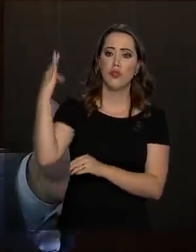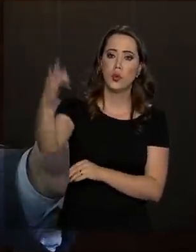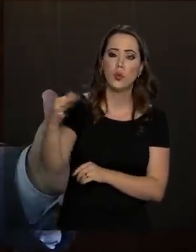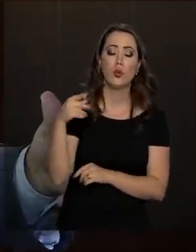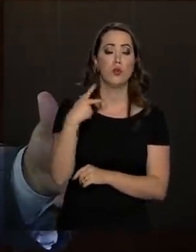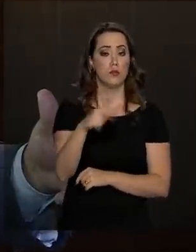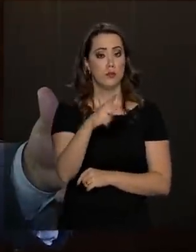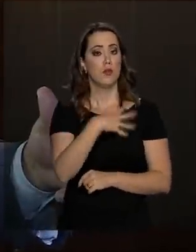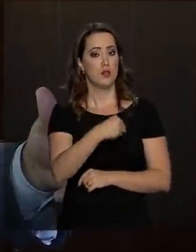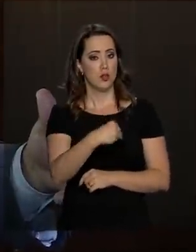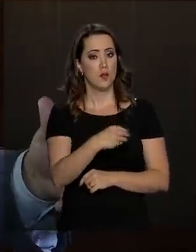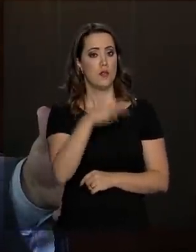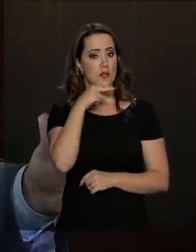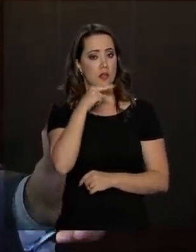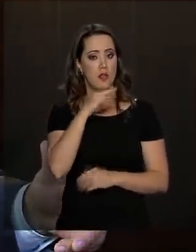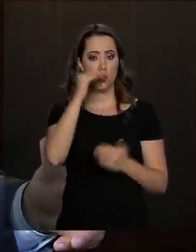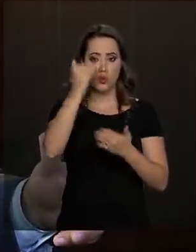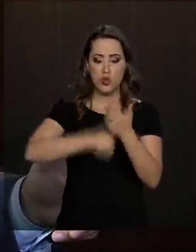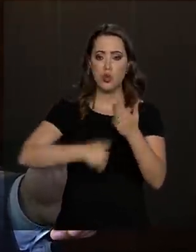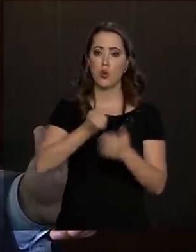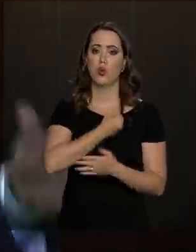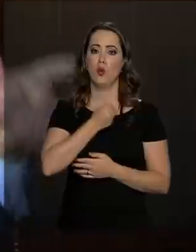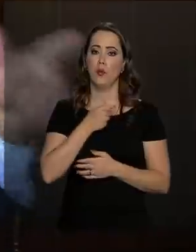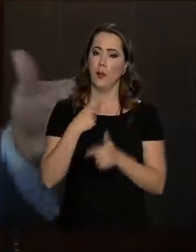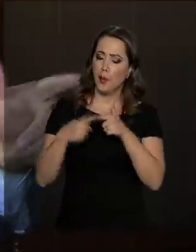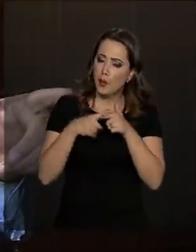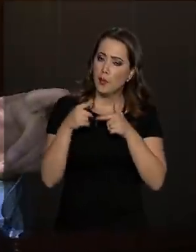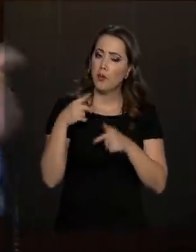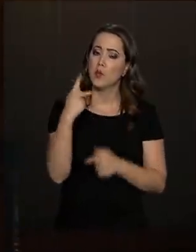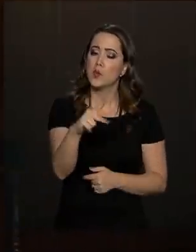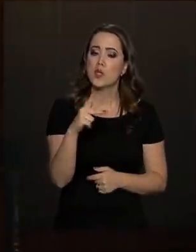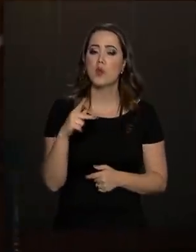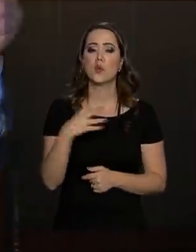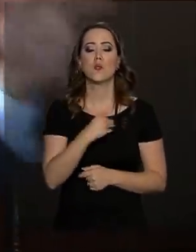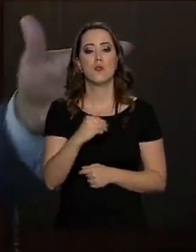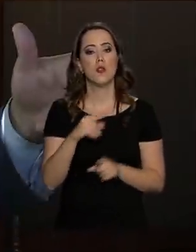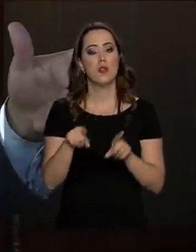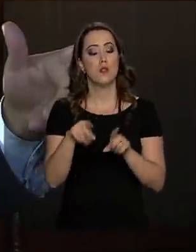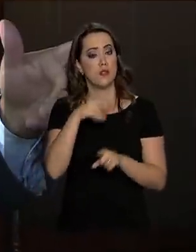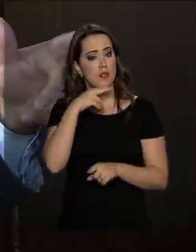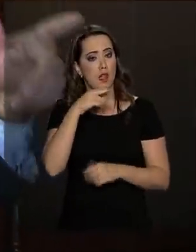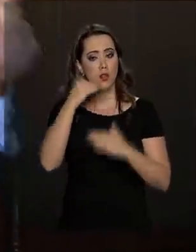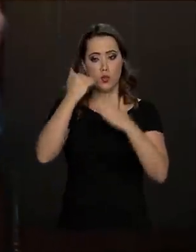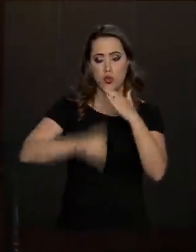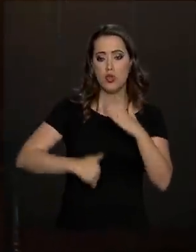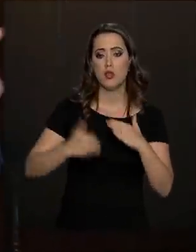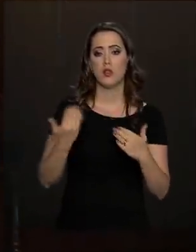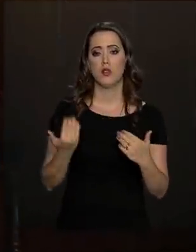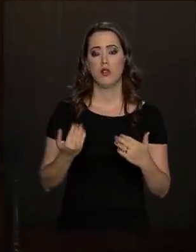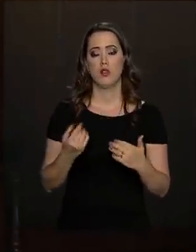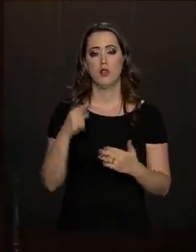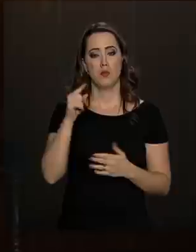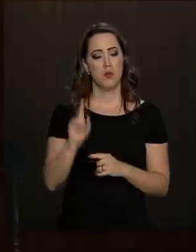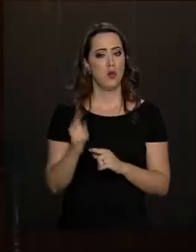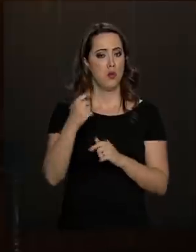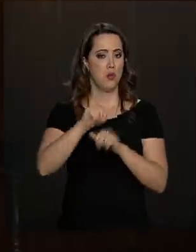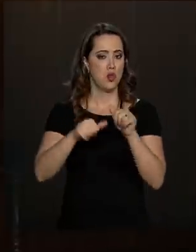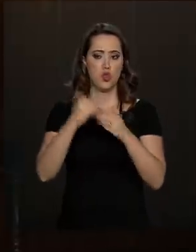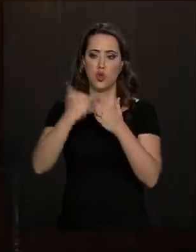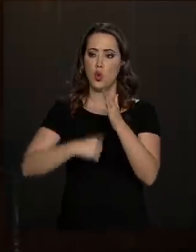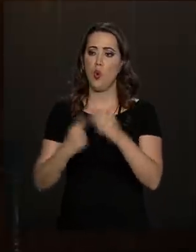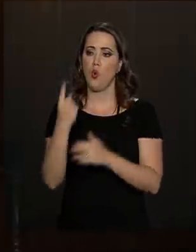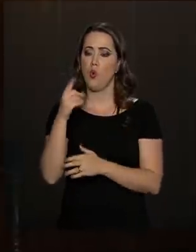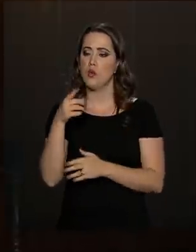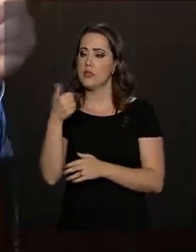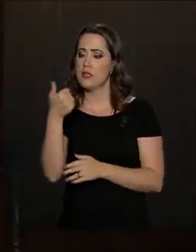Reduza o número, você está prejudicando seus filhos e netos naquele número. Se você conseguir reduzir em 100 bilhões, passou de 1 trilhão, 150